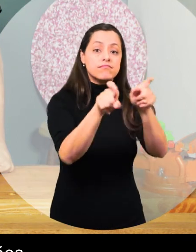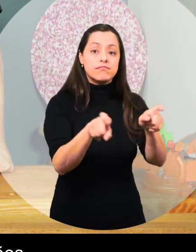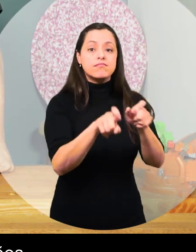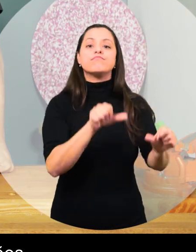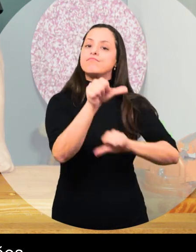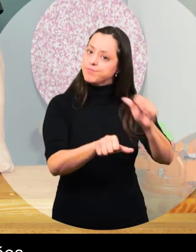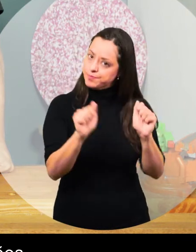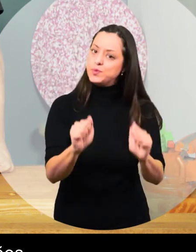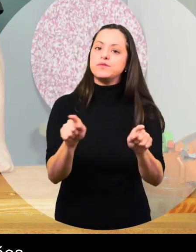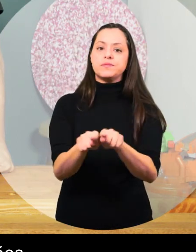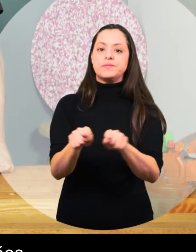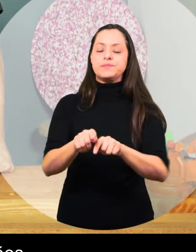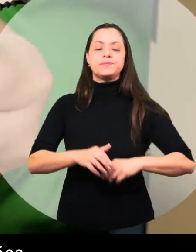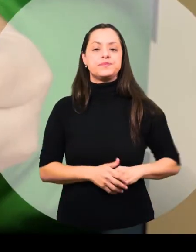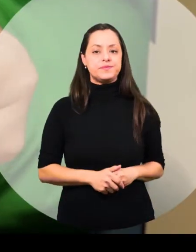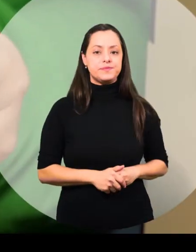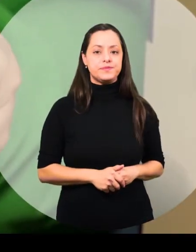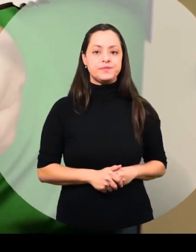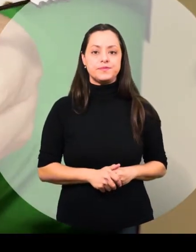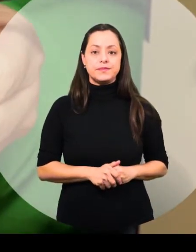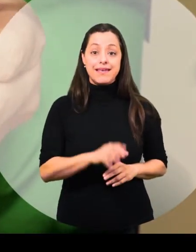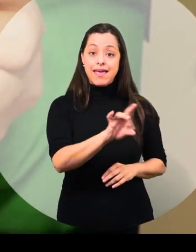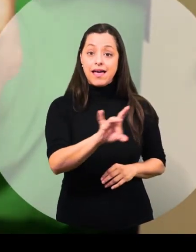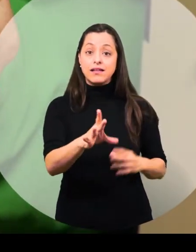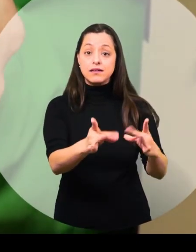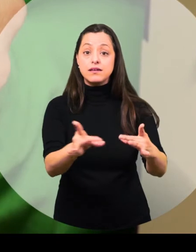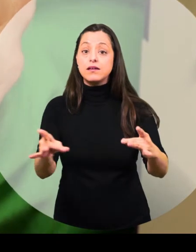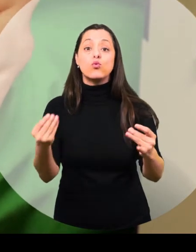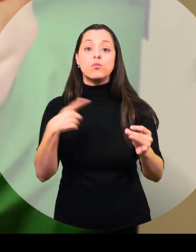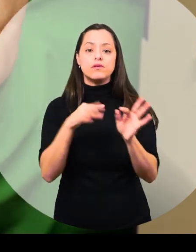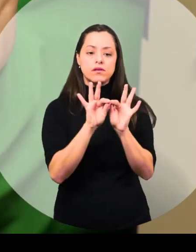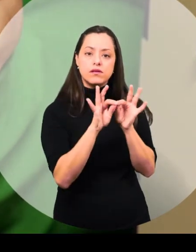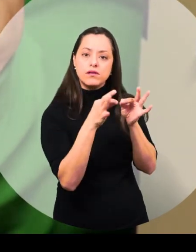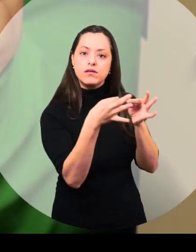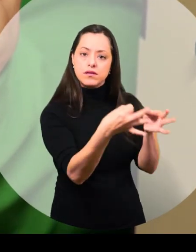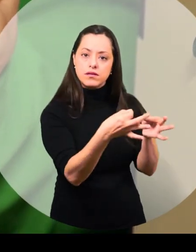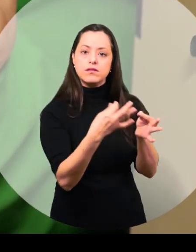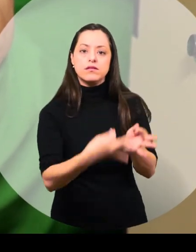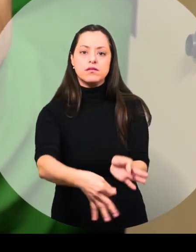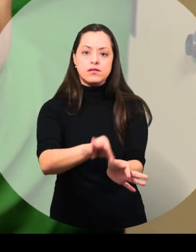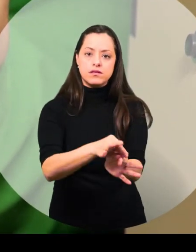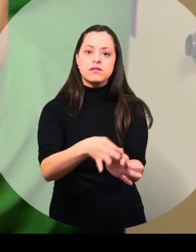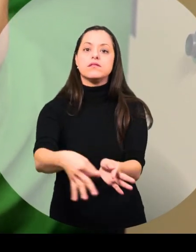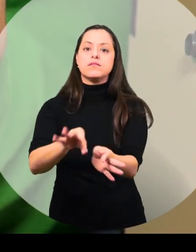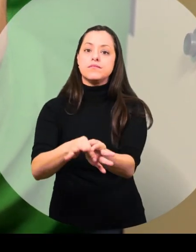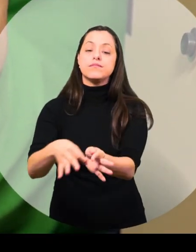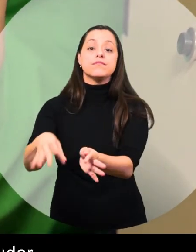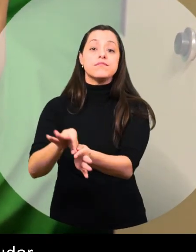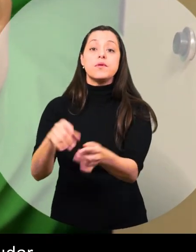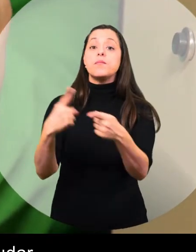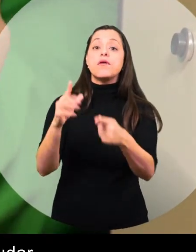que vai ser executado nos botões. Esses instrumentos a gente vai colar eles com um velcro dupla face,